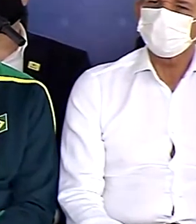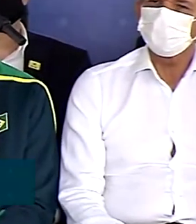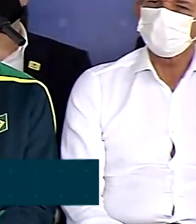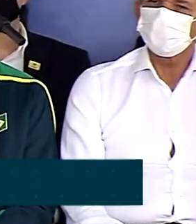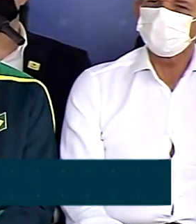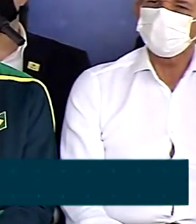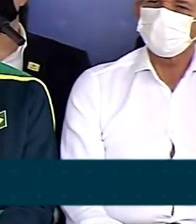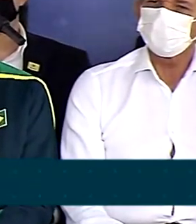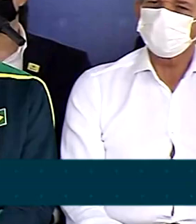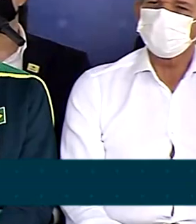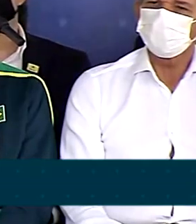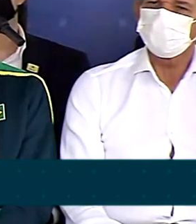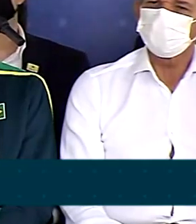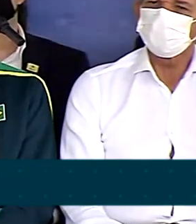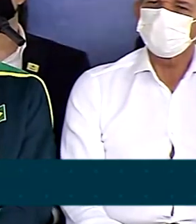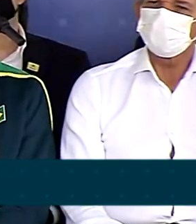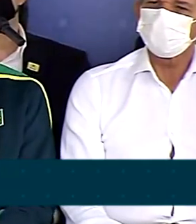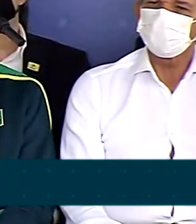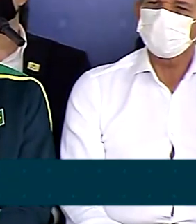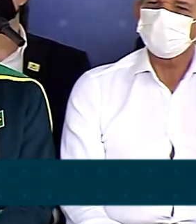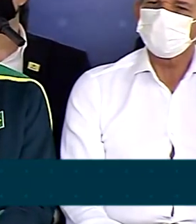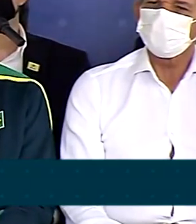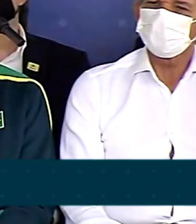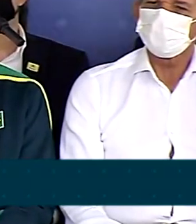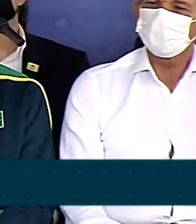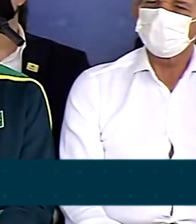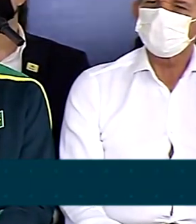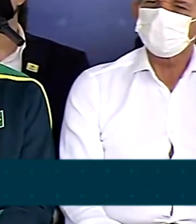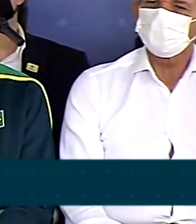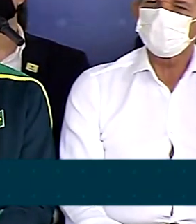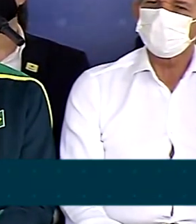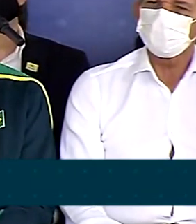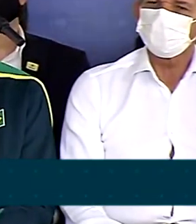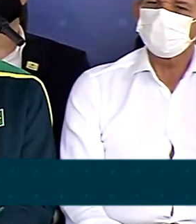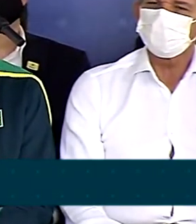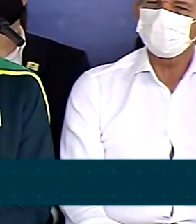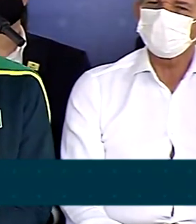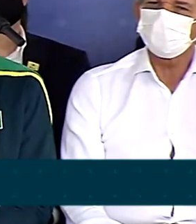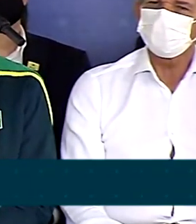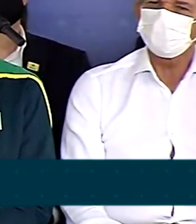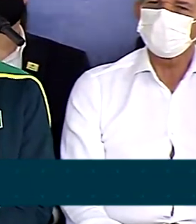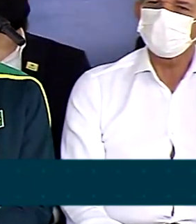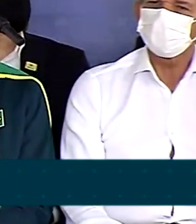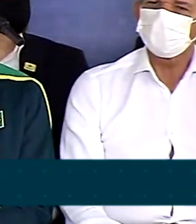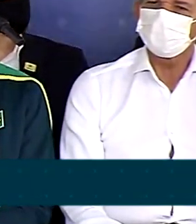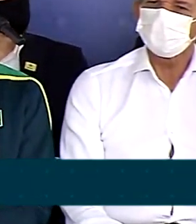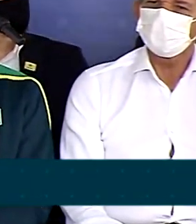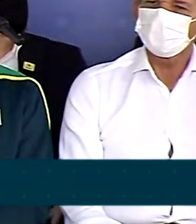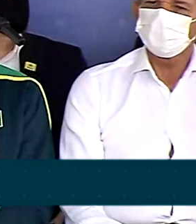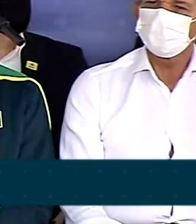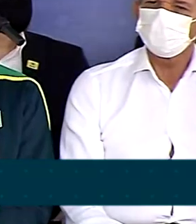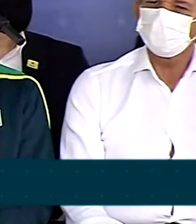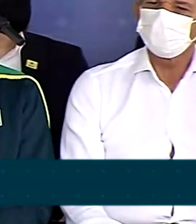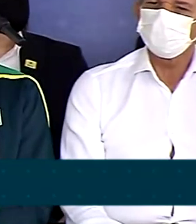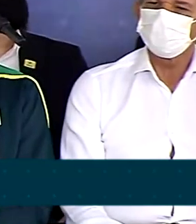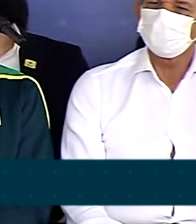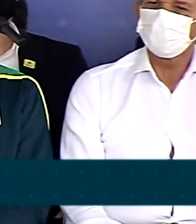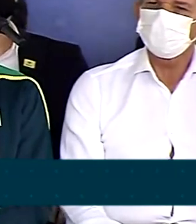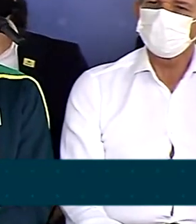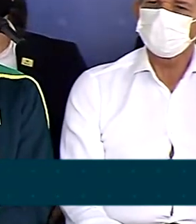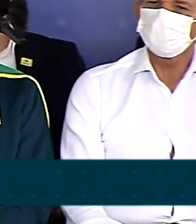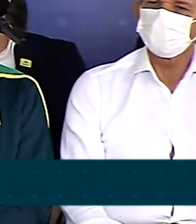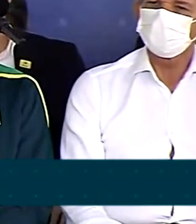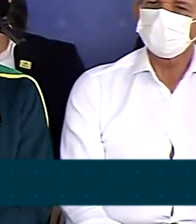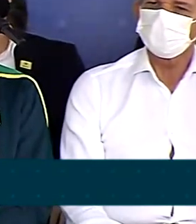mas, como disse o prefeito, através do contraturno escolar, trazer as crianças, garimpar novos talentos e,